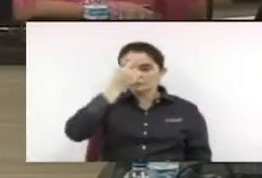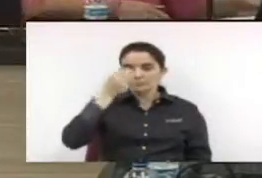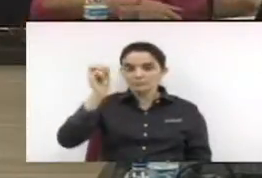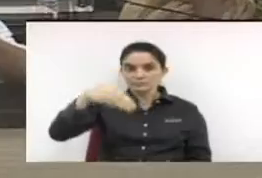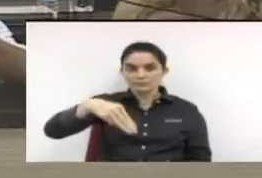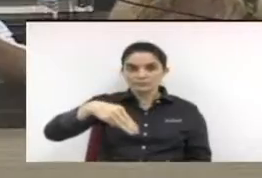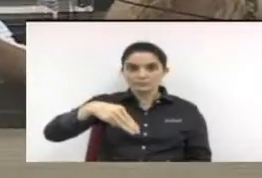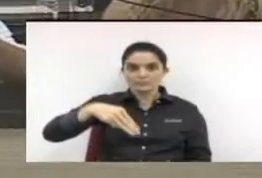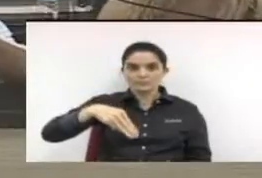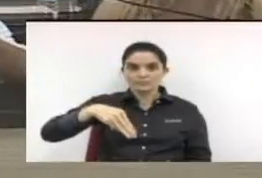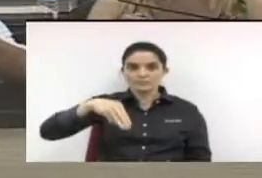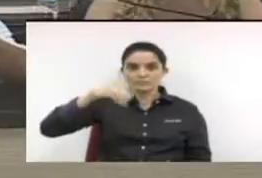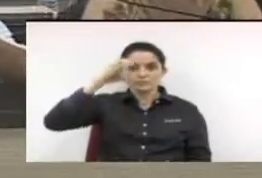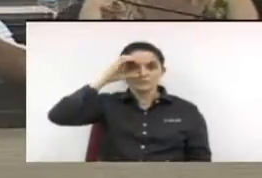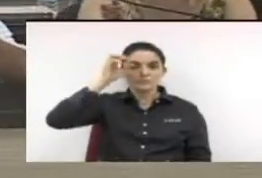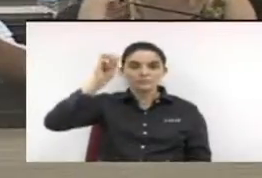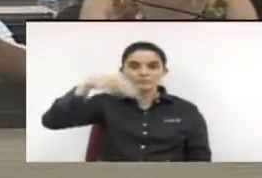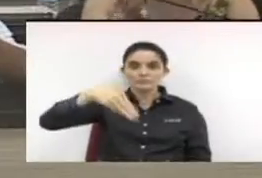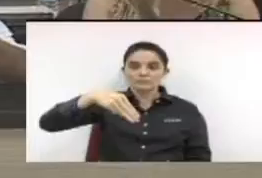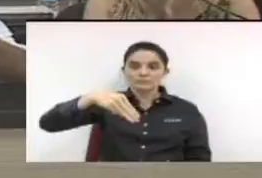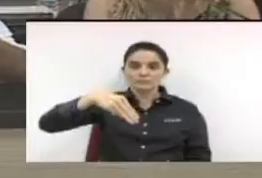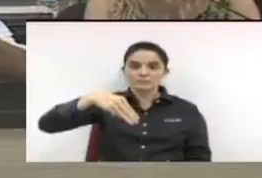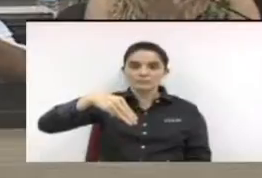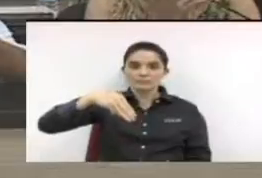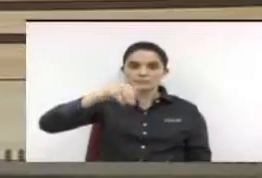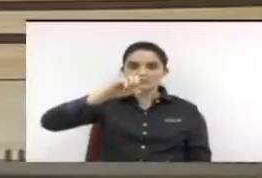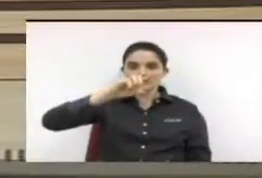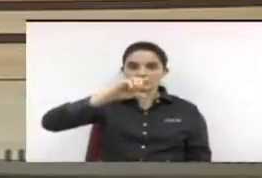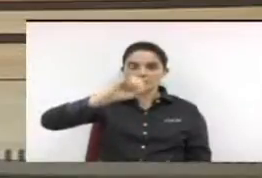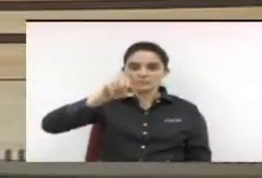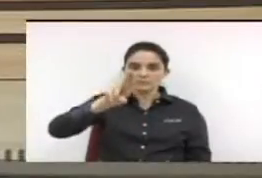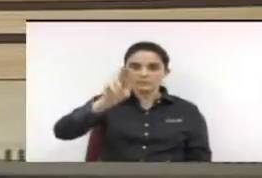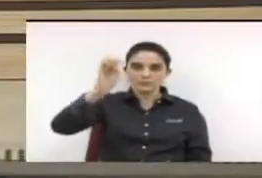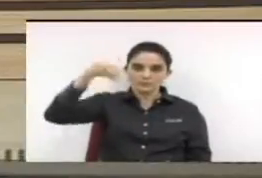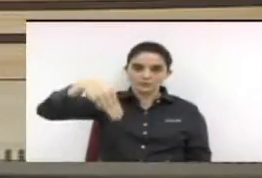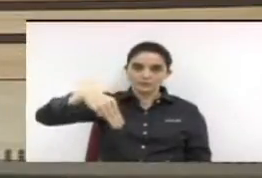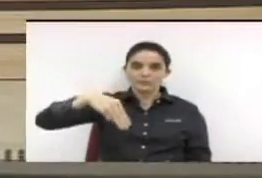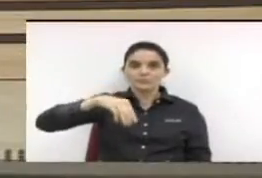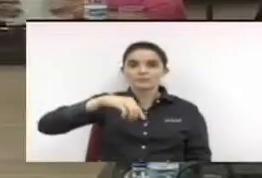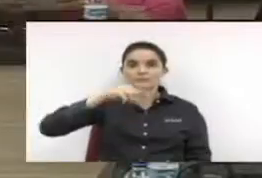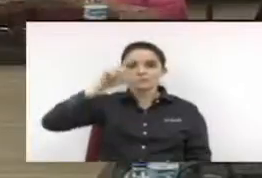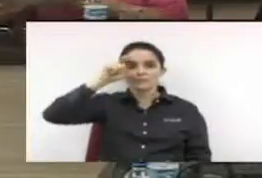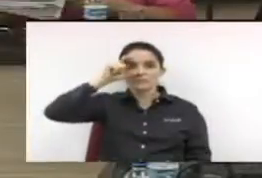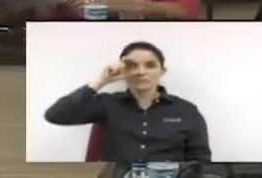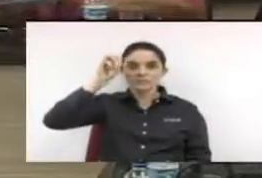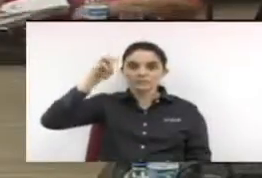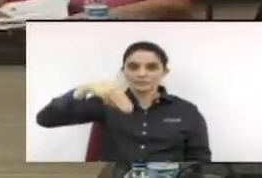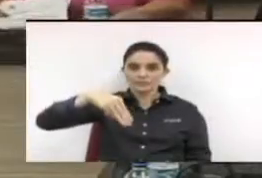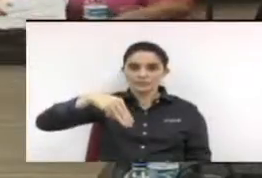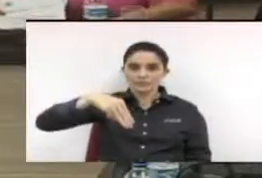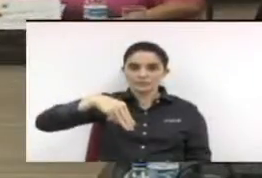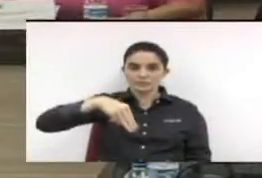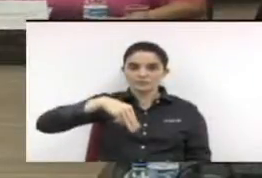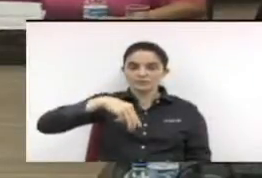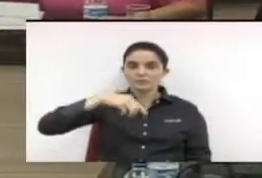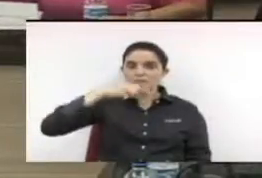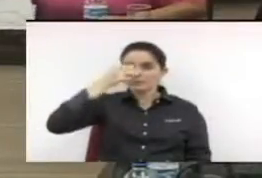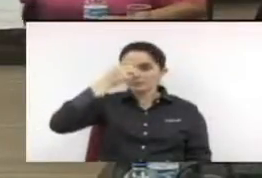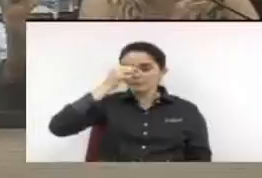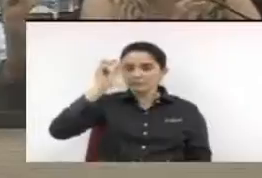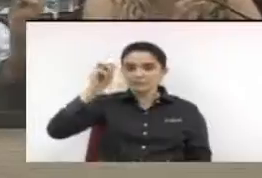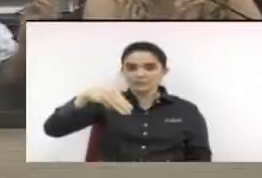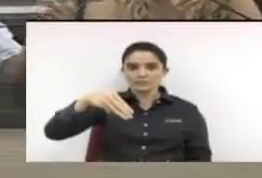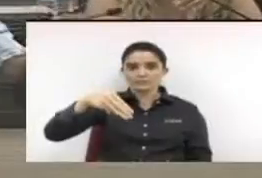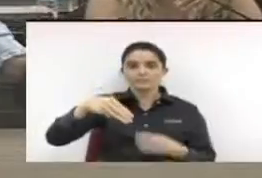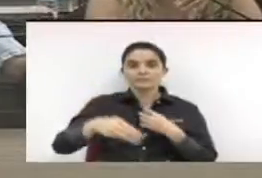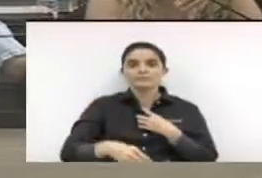Jorge de Freitas? Sim. José Couto? Sim. José Eduardo Júnior? Sim. José Zaine? José Roberto Bernardo? Sim.